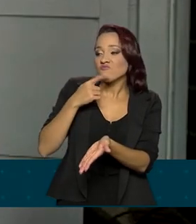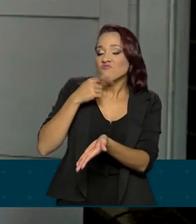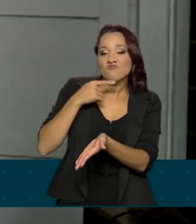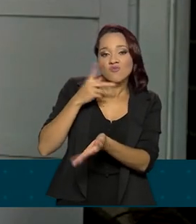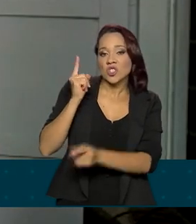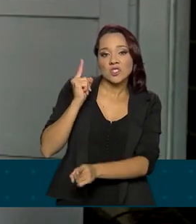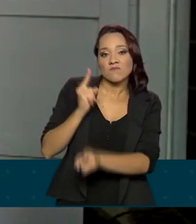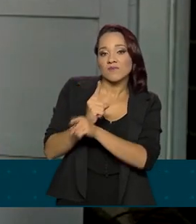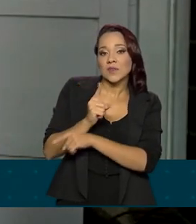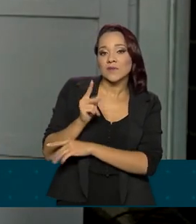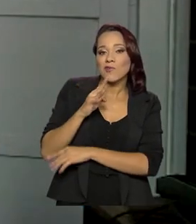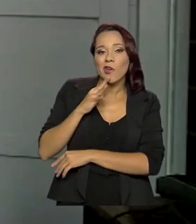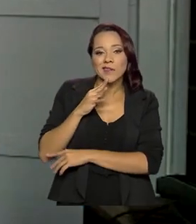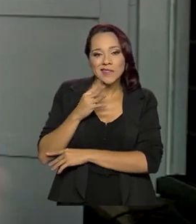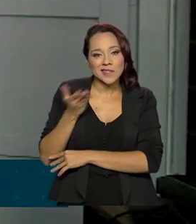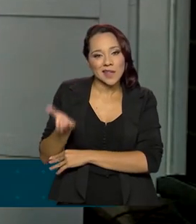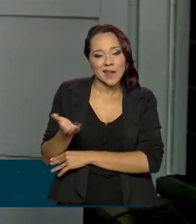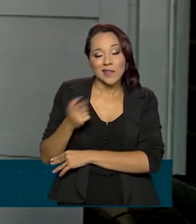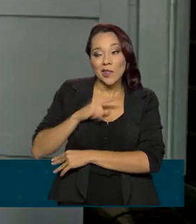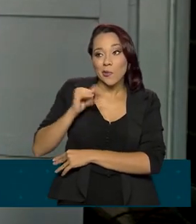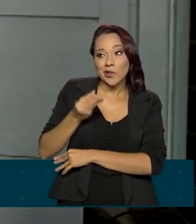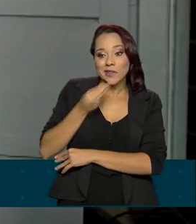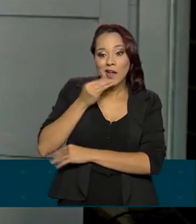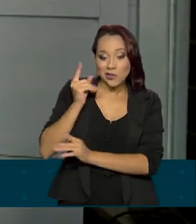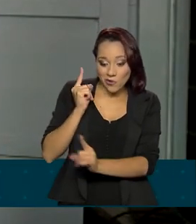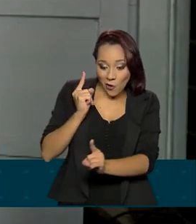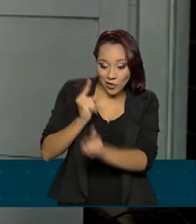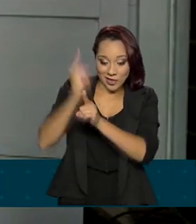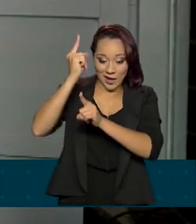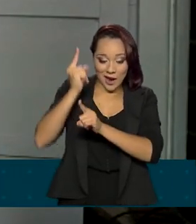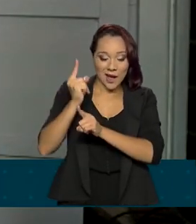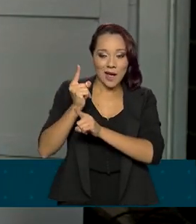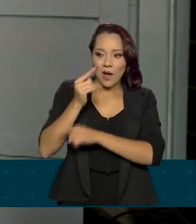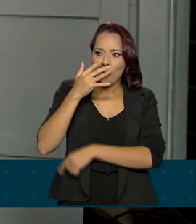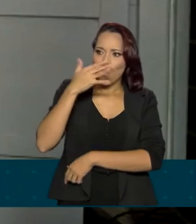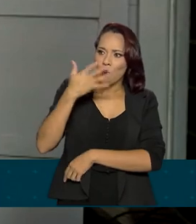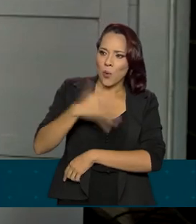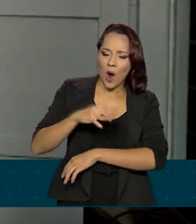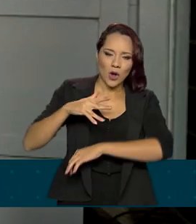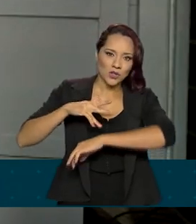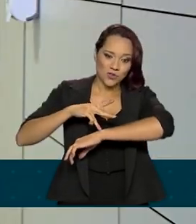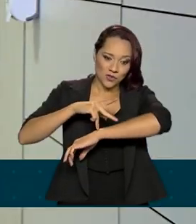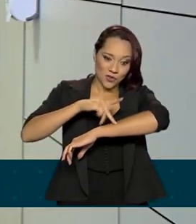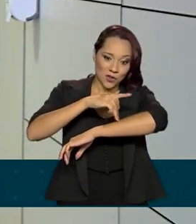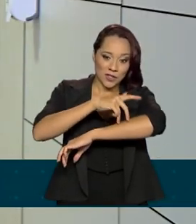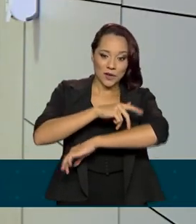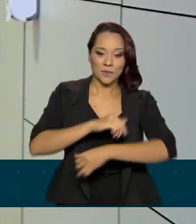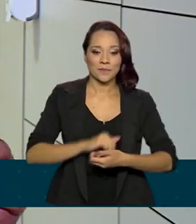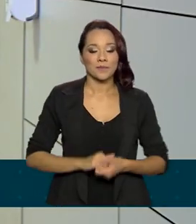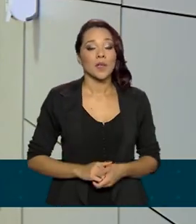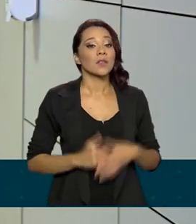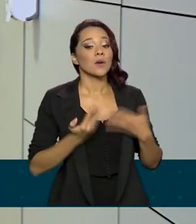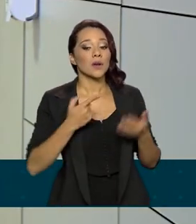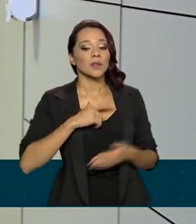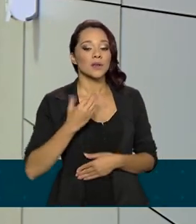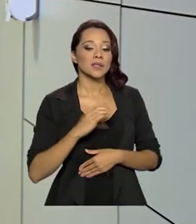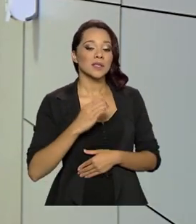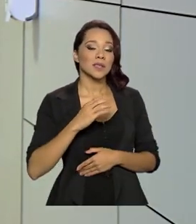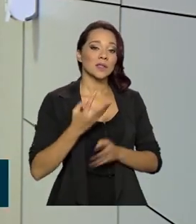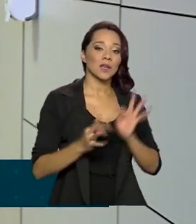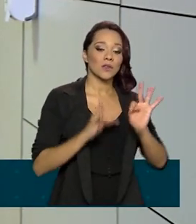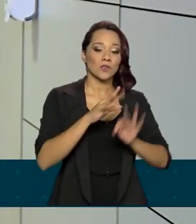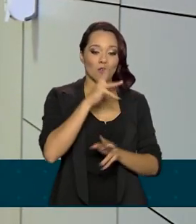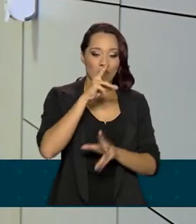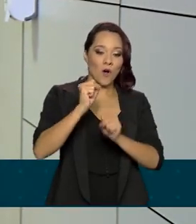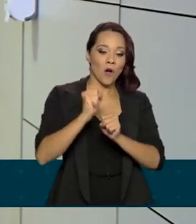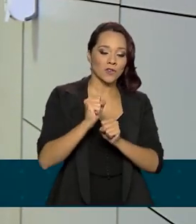iria conhecer, ter a oportunidade de vislumbrar esse organismo. Quando você tem uma ciência e tecnologia forte, por